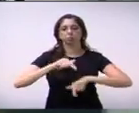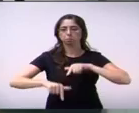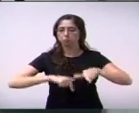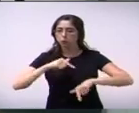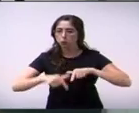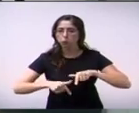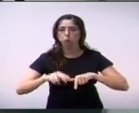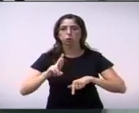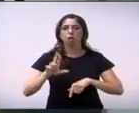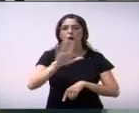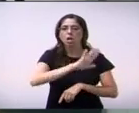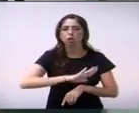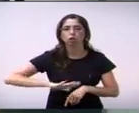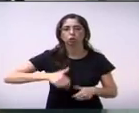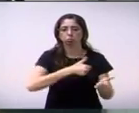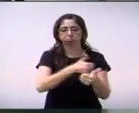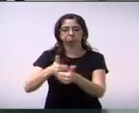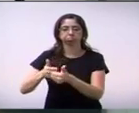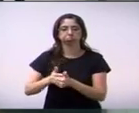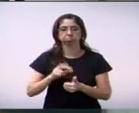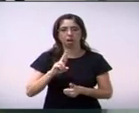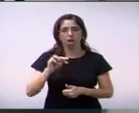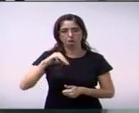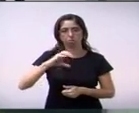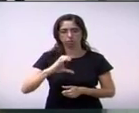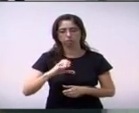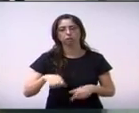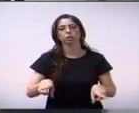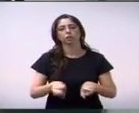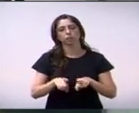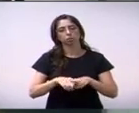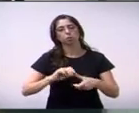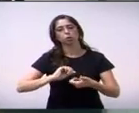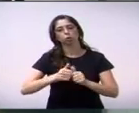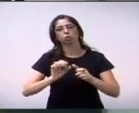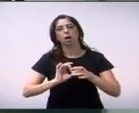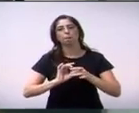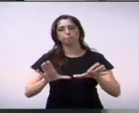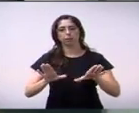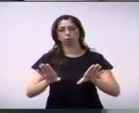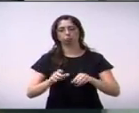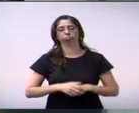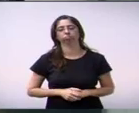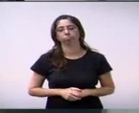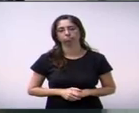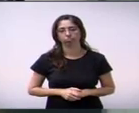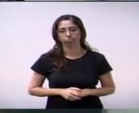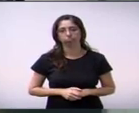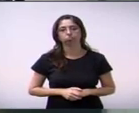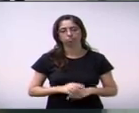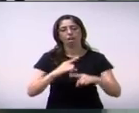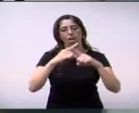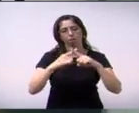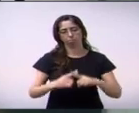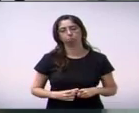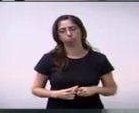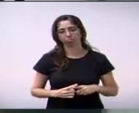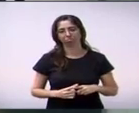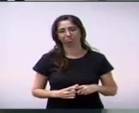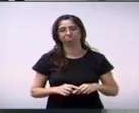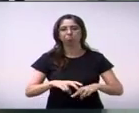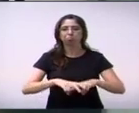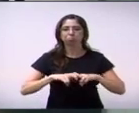contar as superférias, que foi tão bacana no final do ano, e a gente espera que continue sendo. Então, o nome do secretário